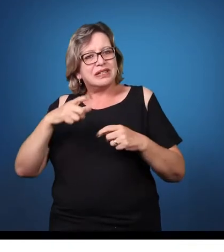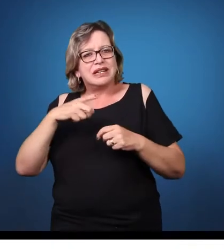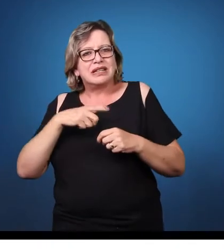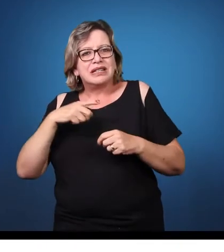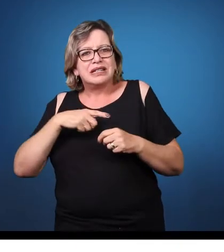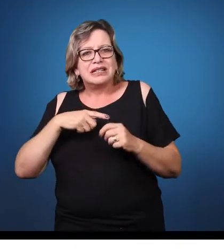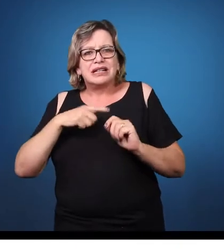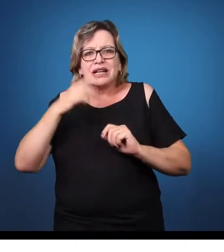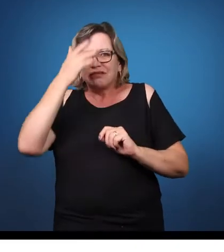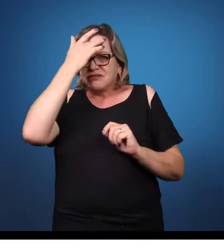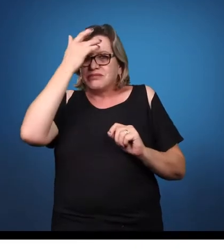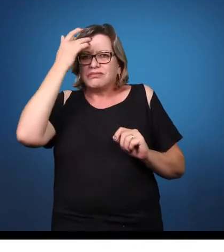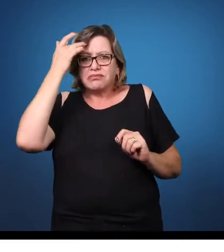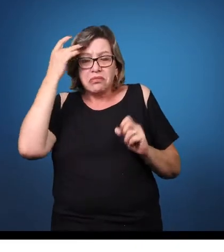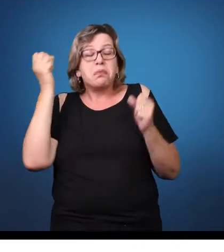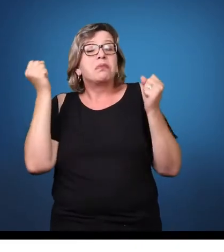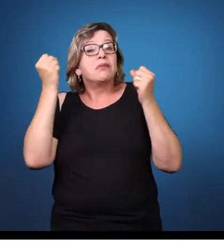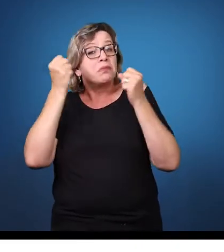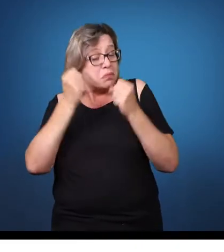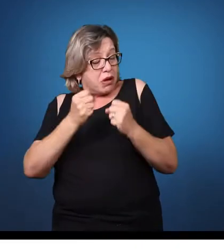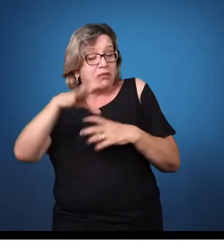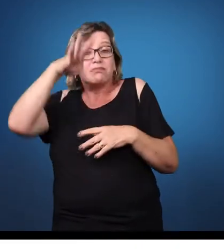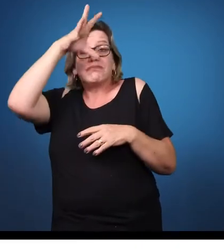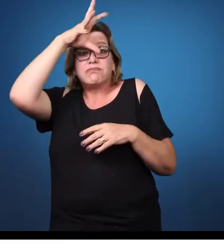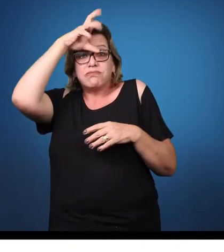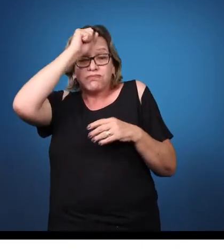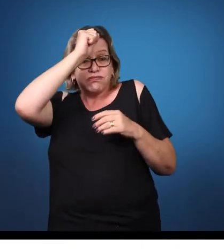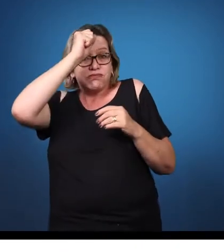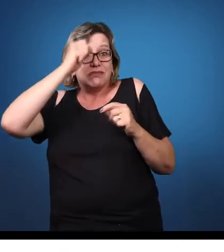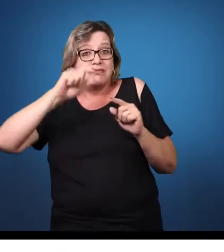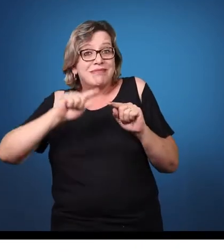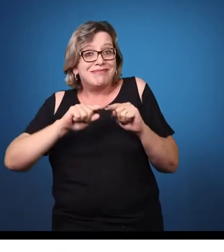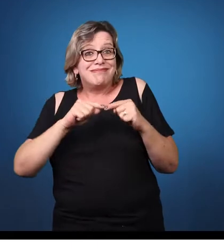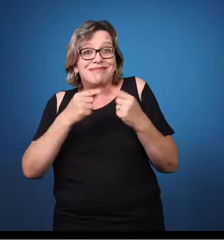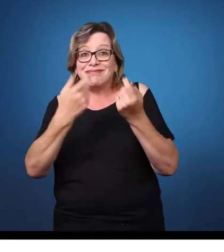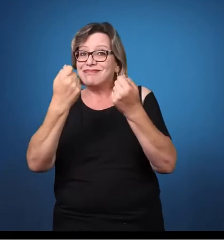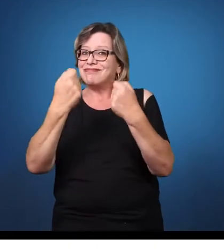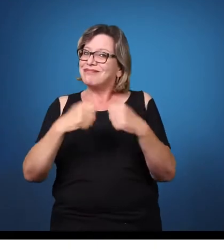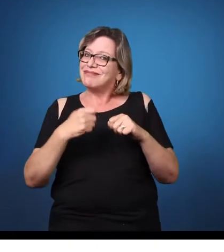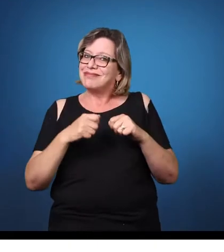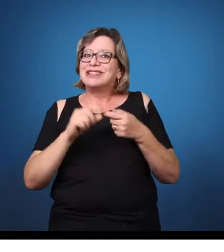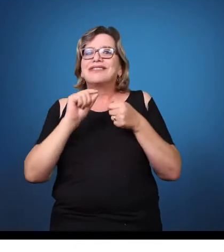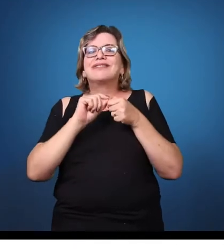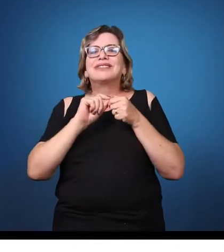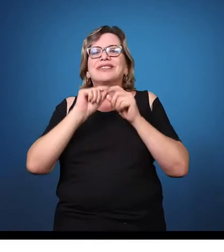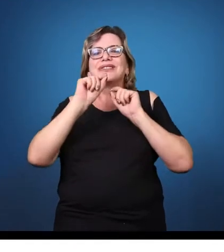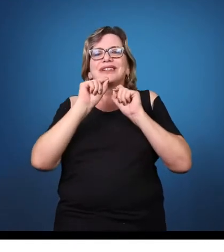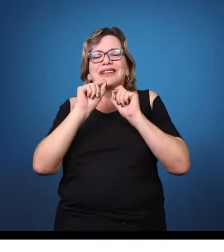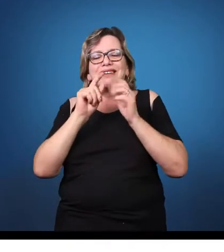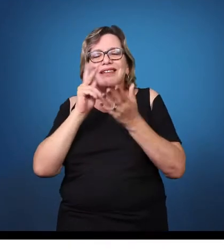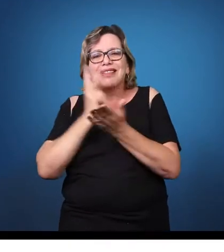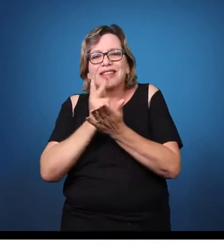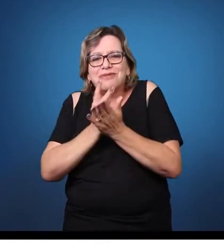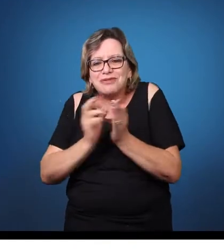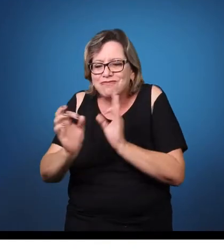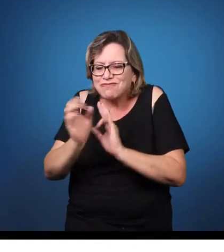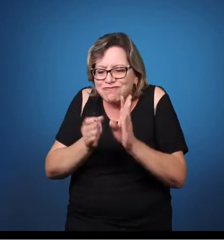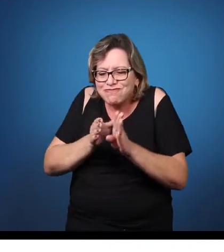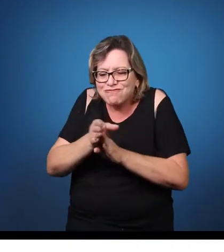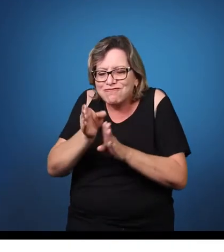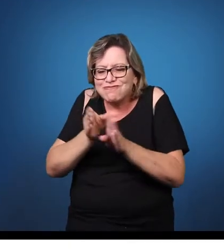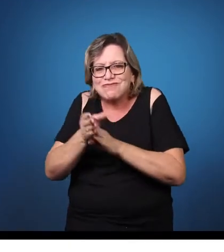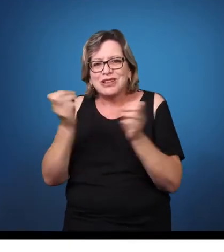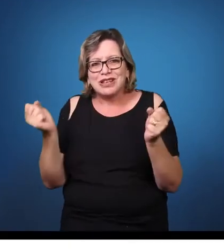fazer o quê? Orientar para que ela possa atingir aquilo que é possível. É possível. Nesse